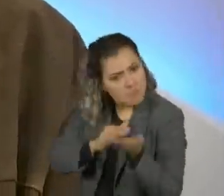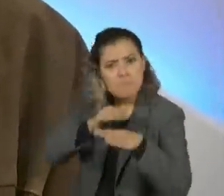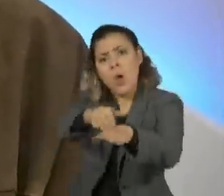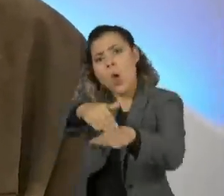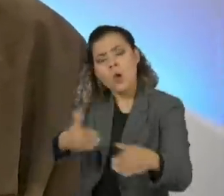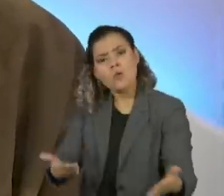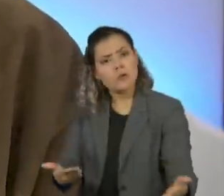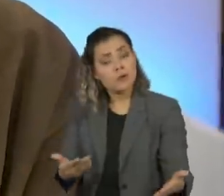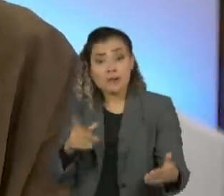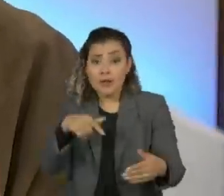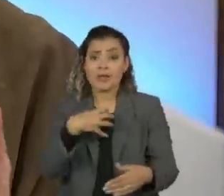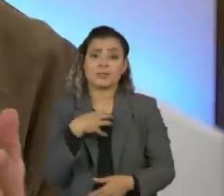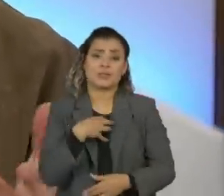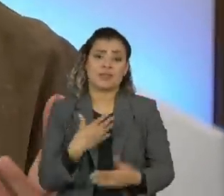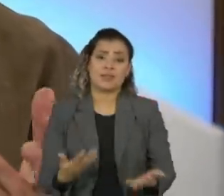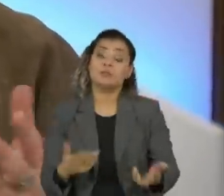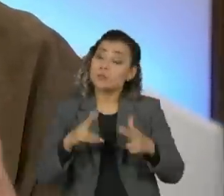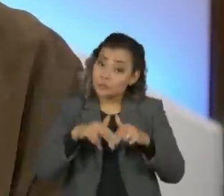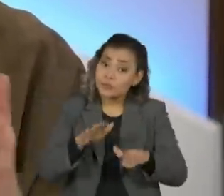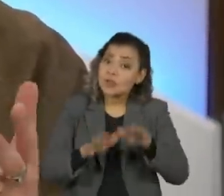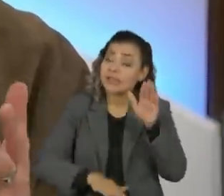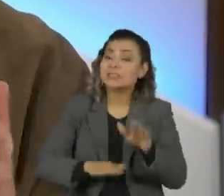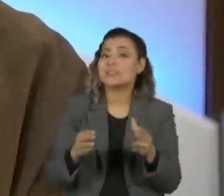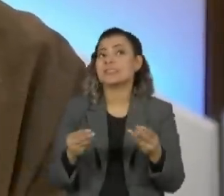às vezes, você pode